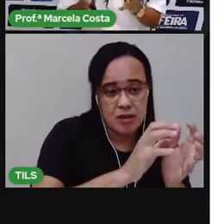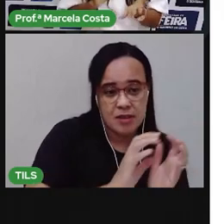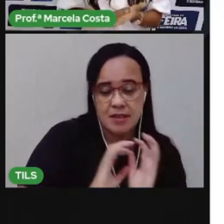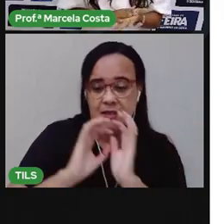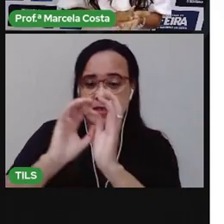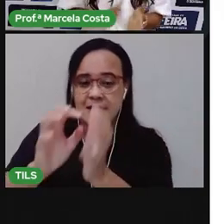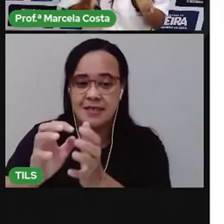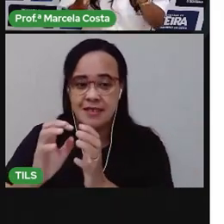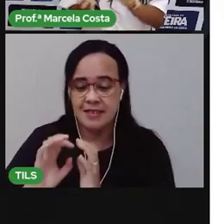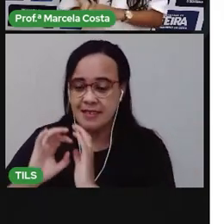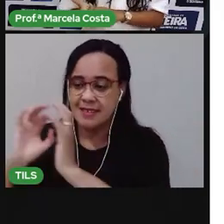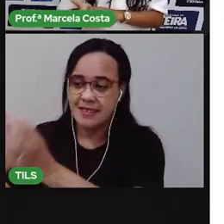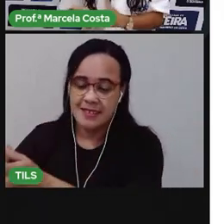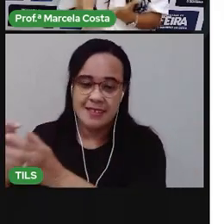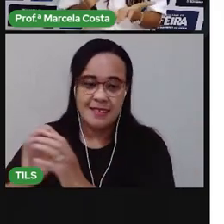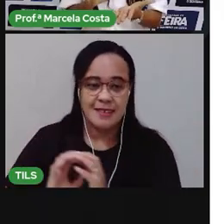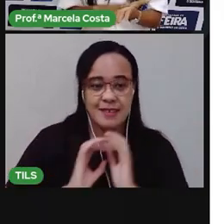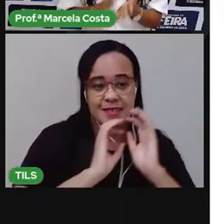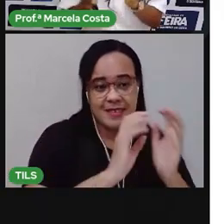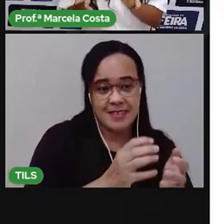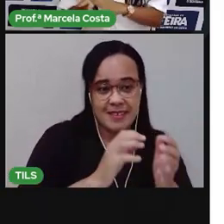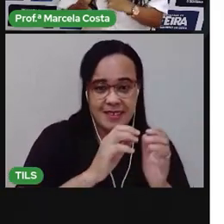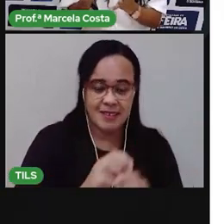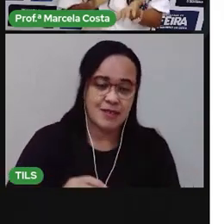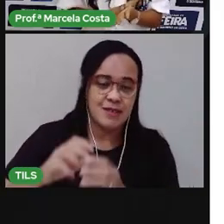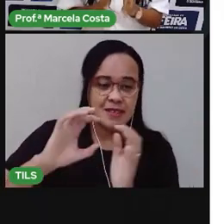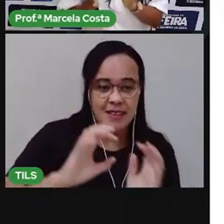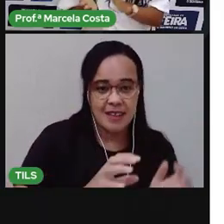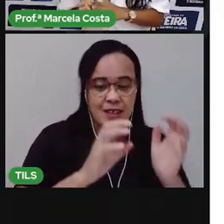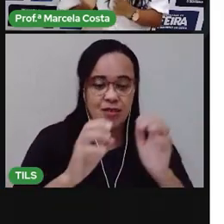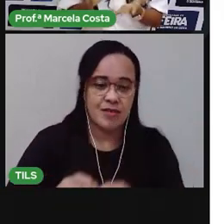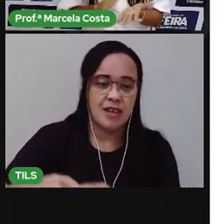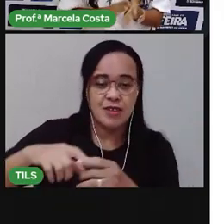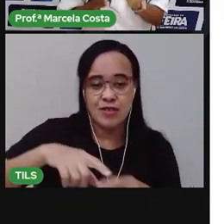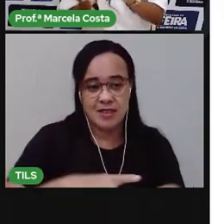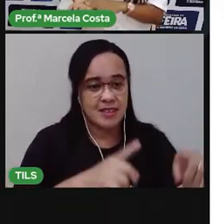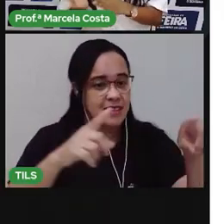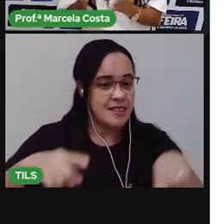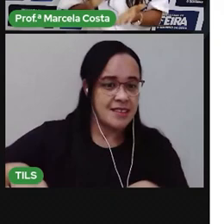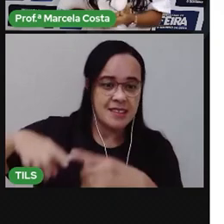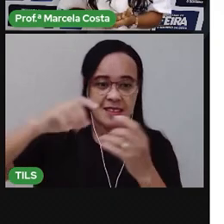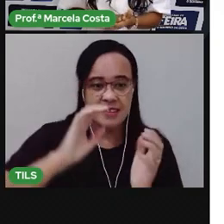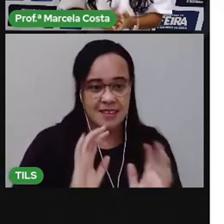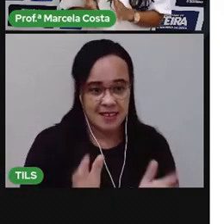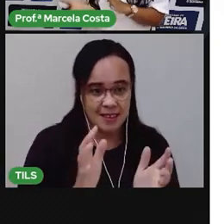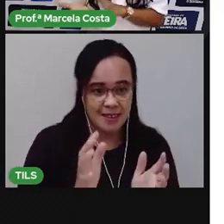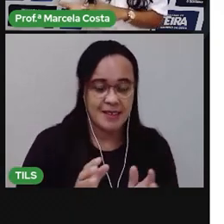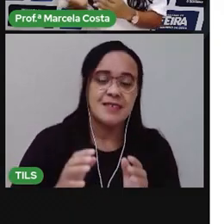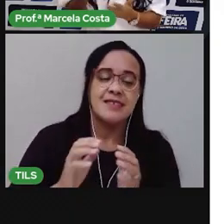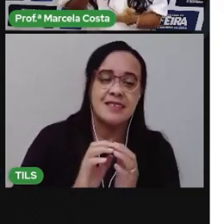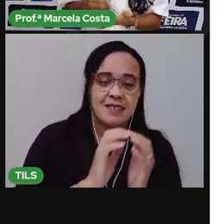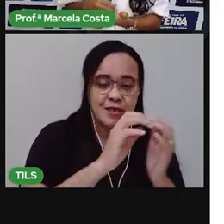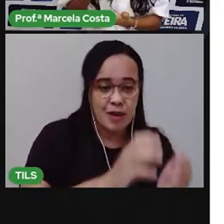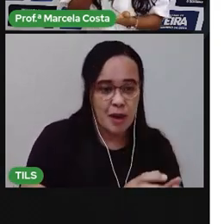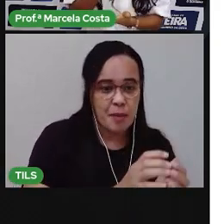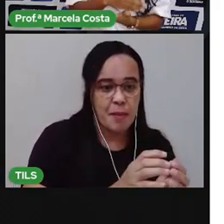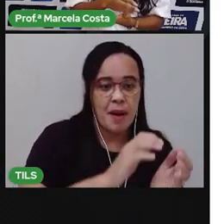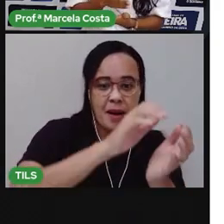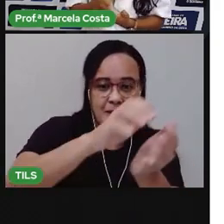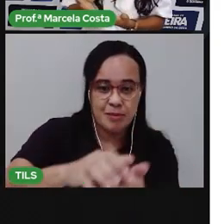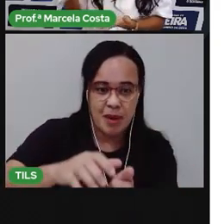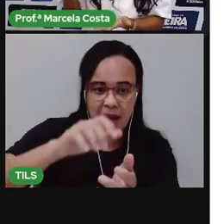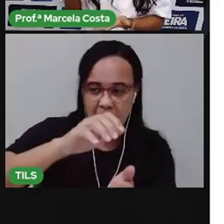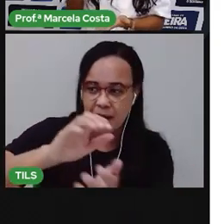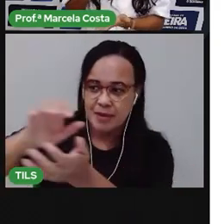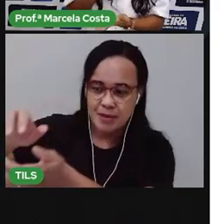deixa ficar, ficar. Guerreiros com guerreiros fazem zigue-zigue-zá. E aí vai trocando a